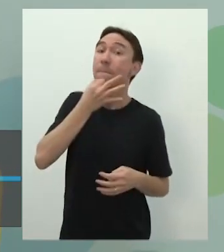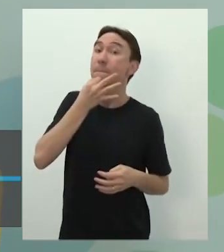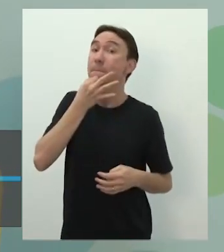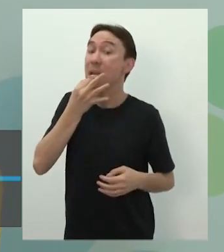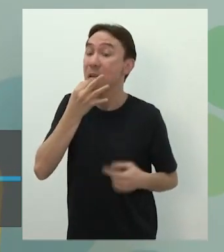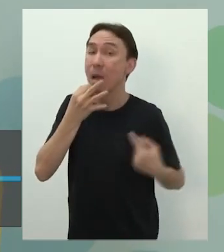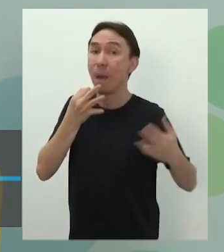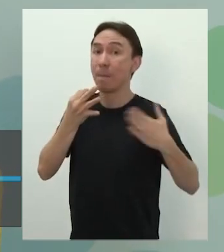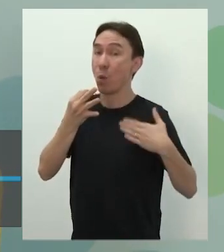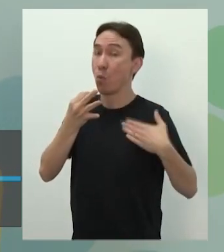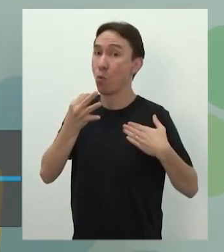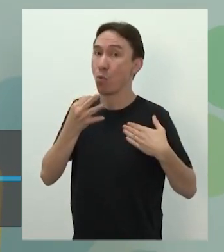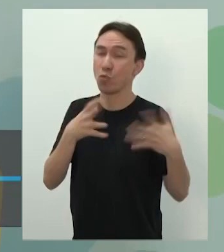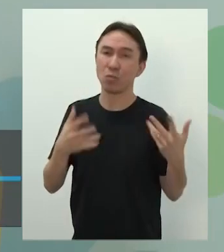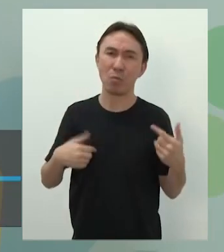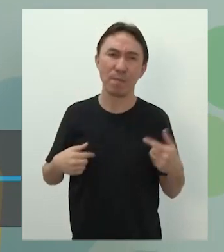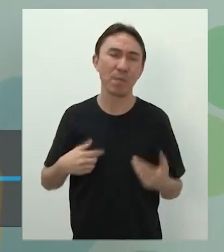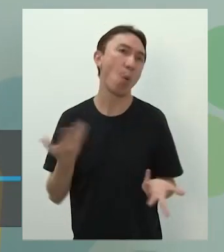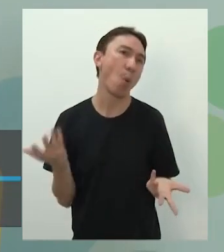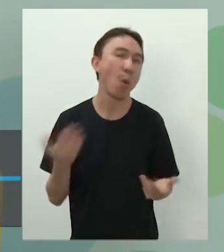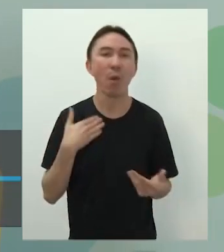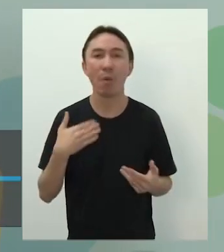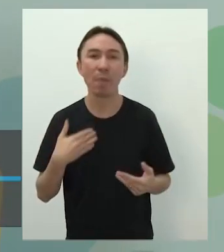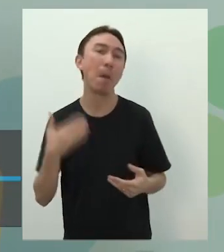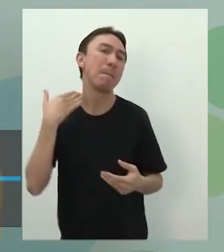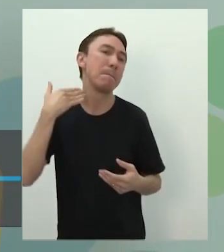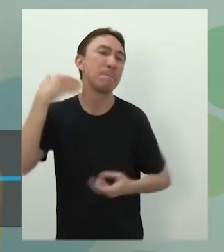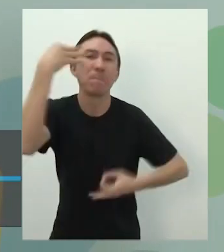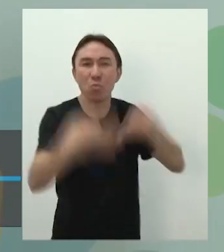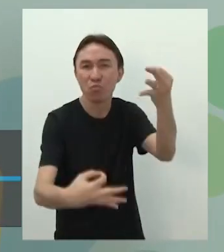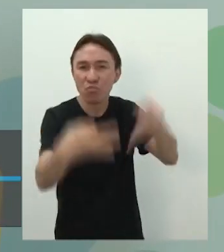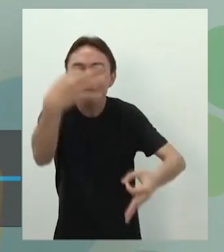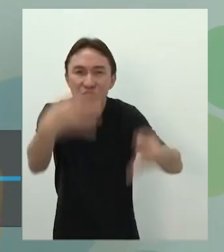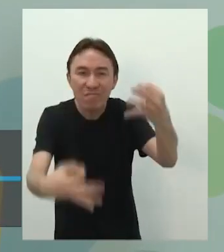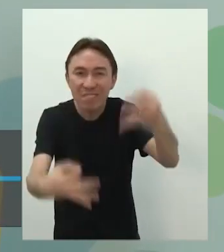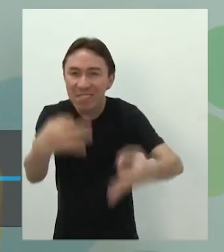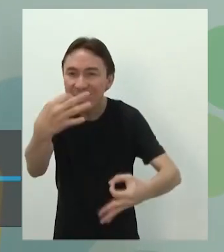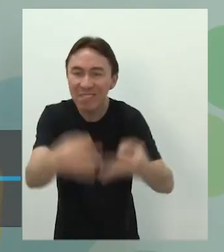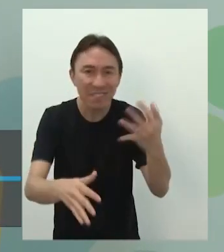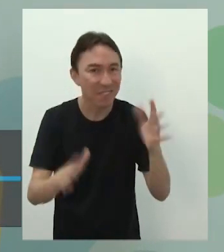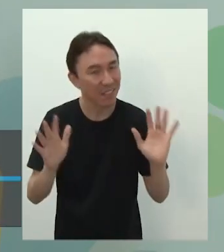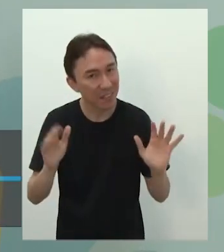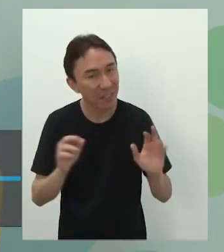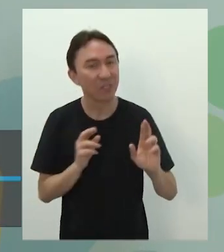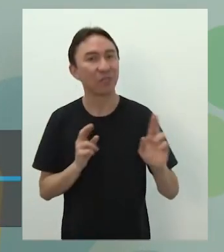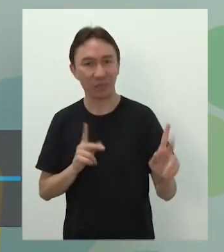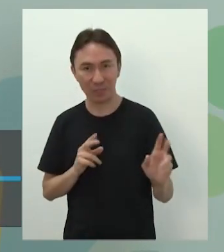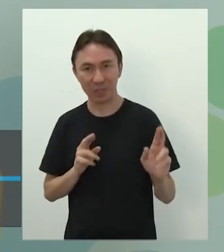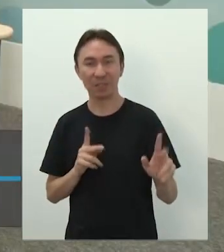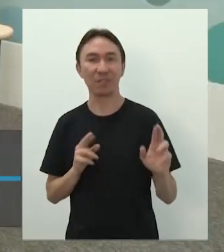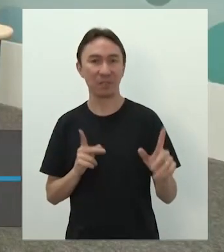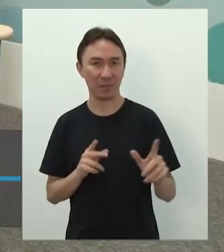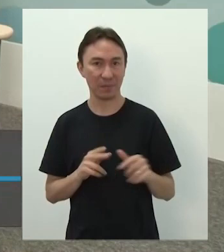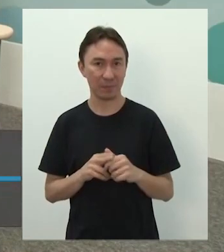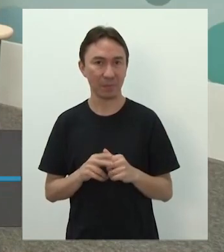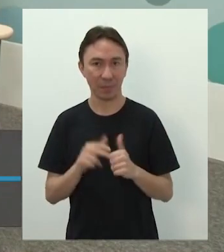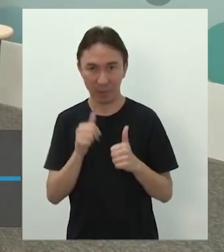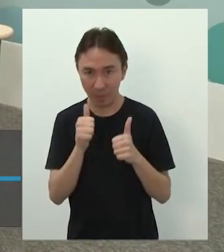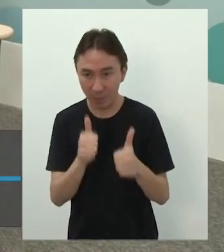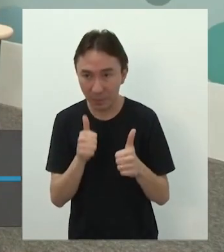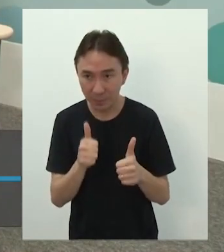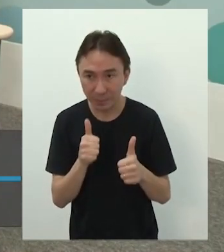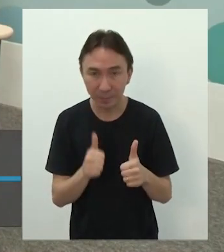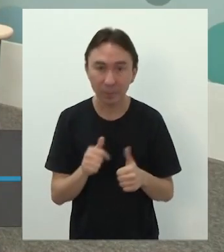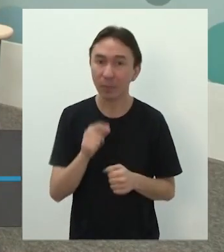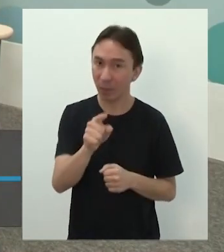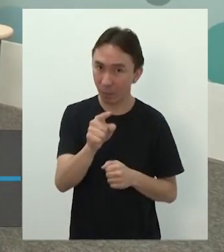já coloca um julgamento de valor, ela já pode virar uma outra coisa, um editorial, por exemplo, como ele bem disse. É justo. E aí a